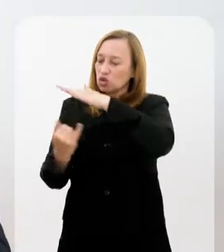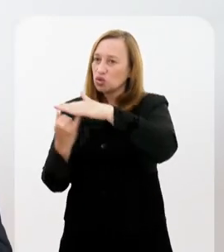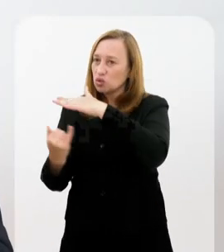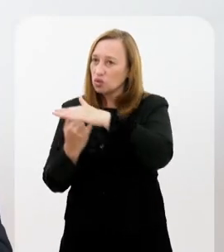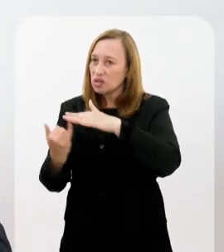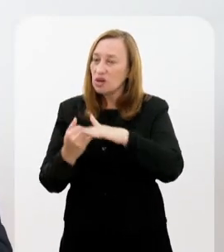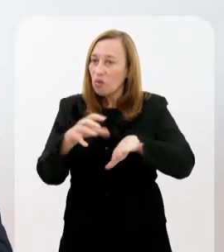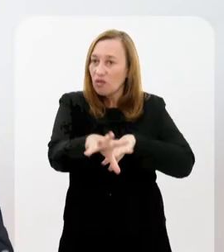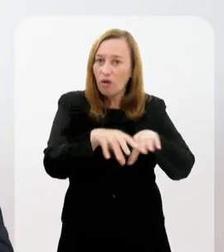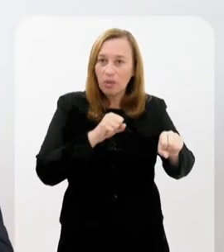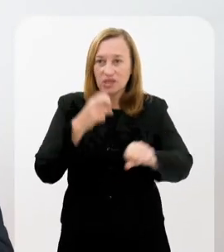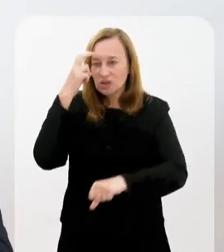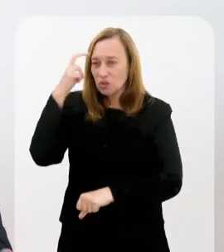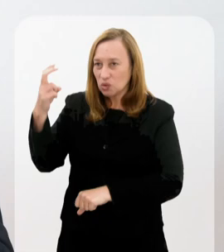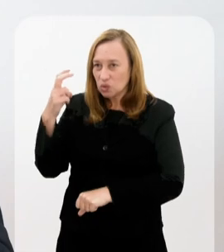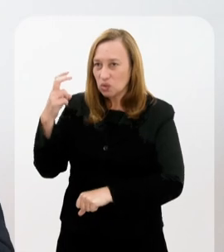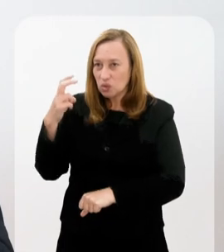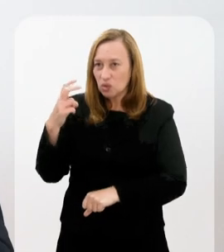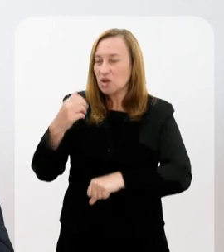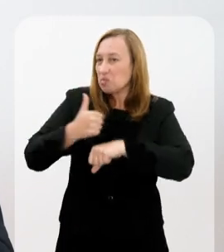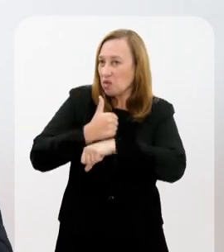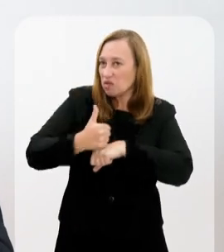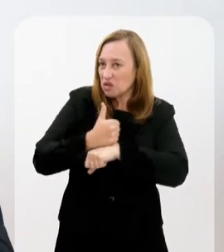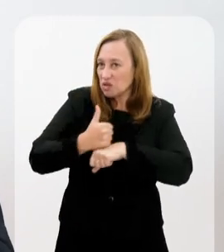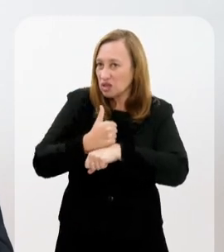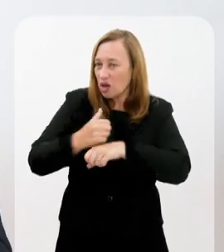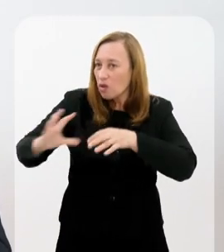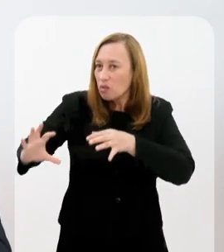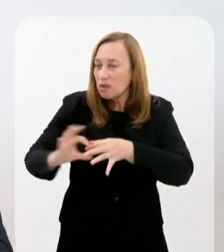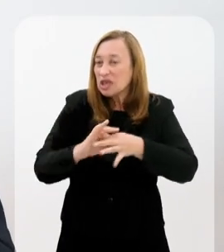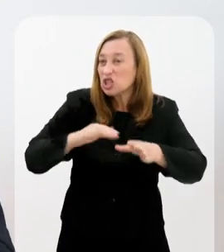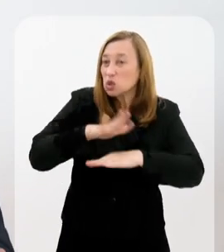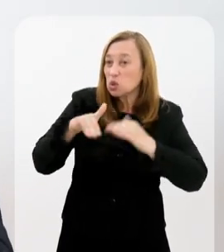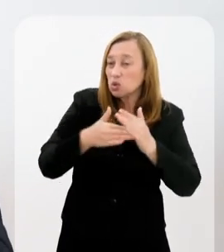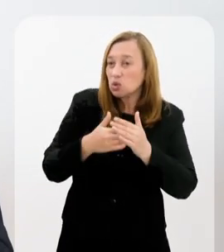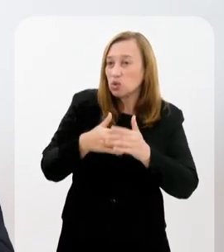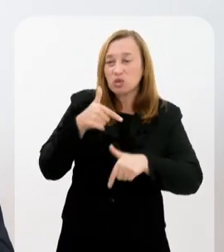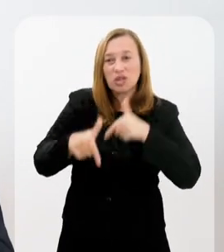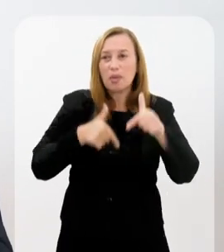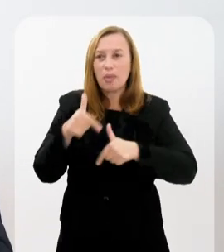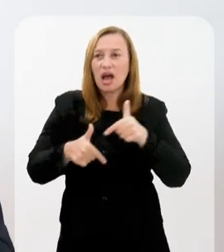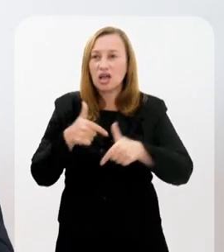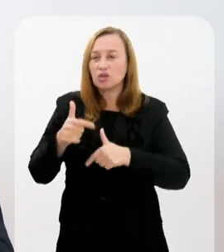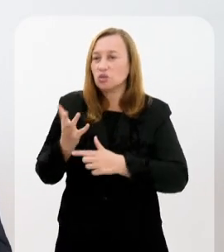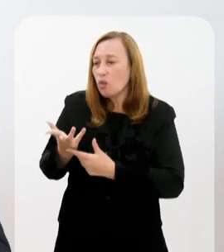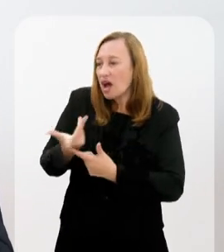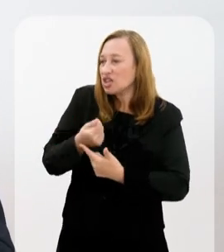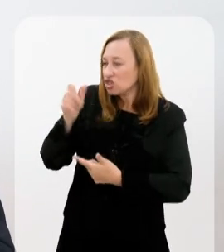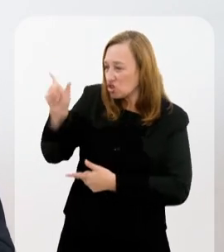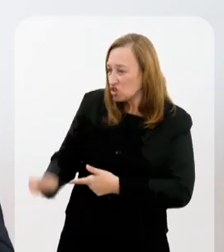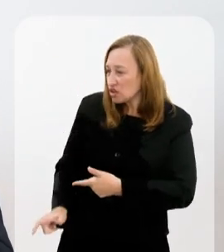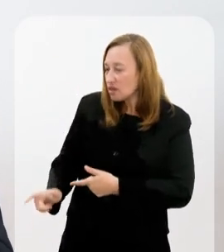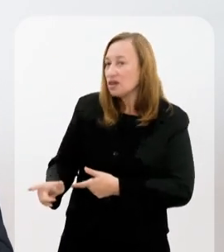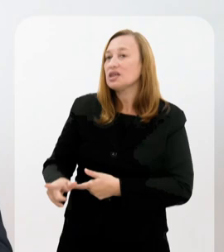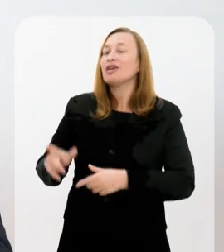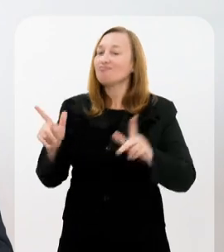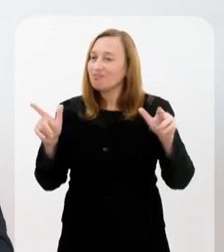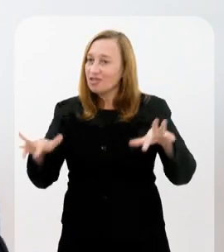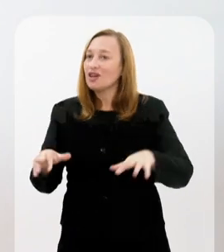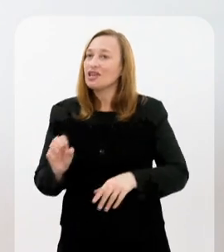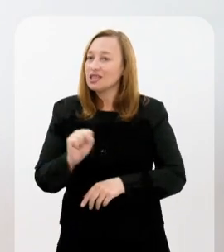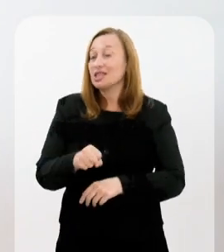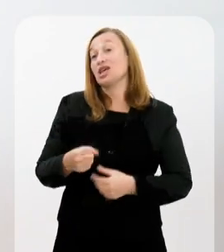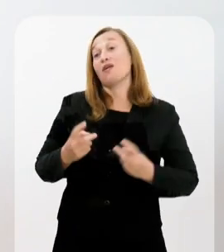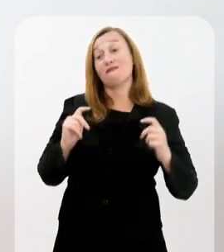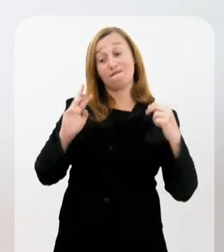que faça formação em cultura e uma educação profissional que complemente todo o trabalho do artista, eu acho que